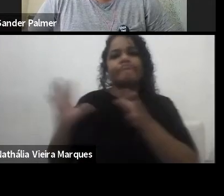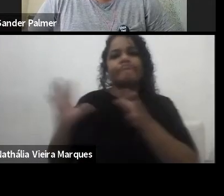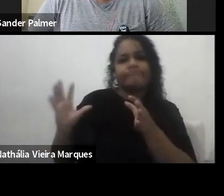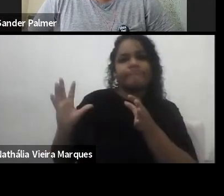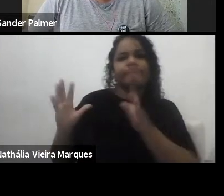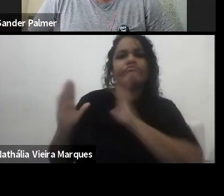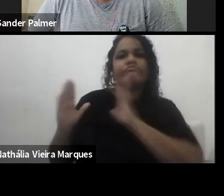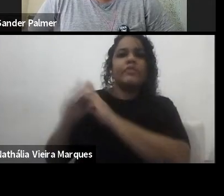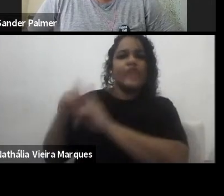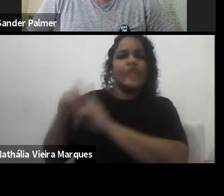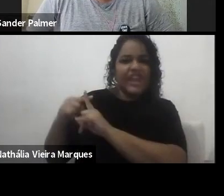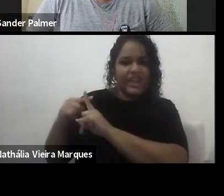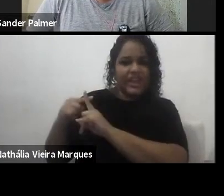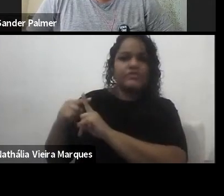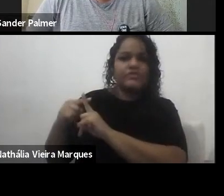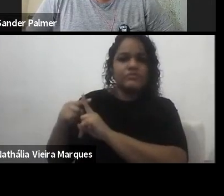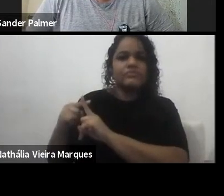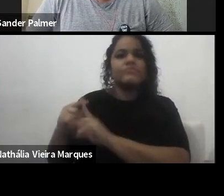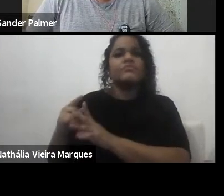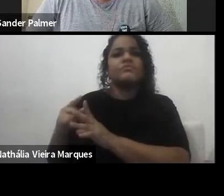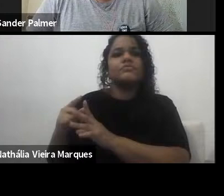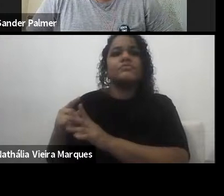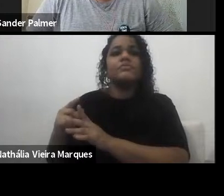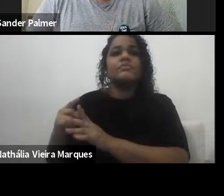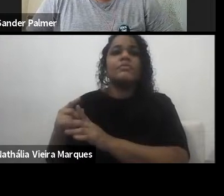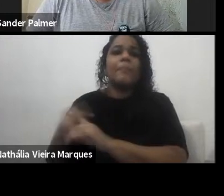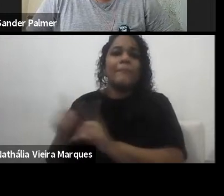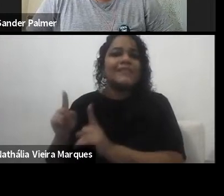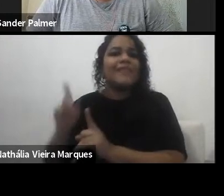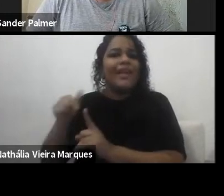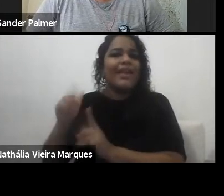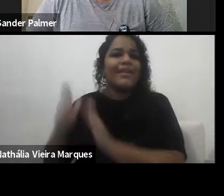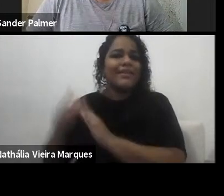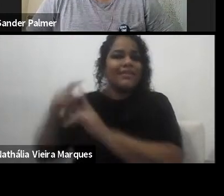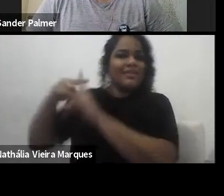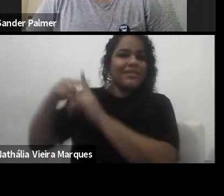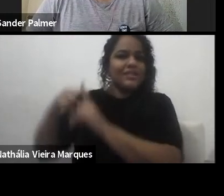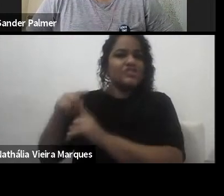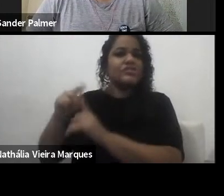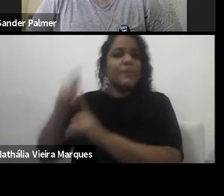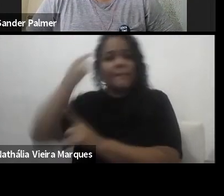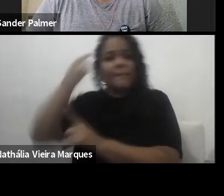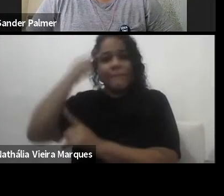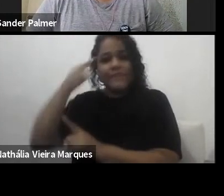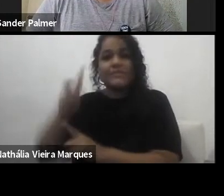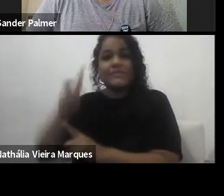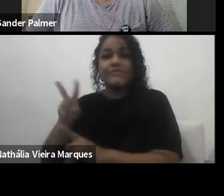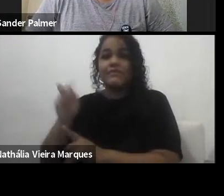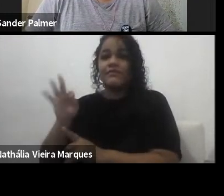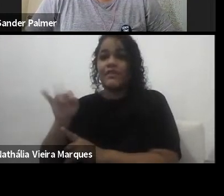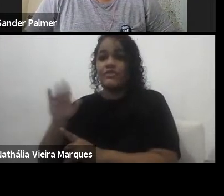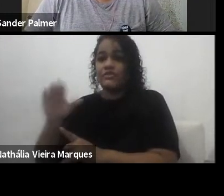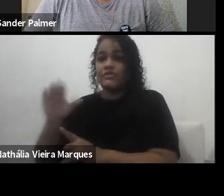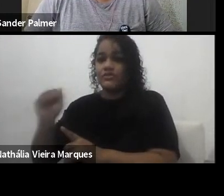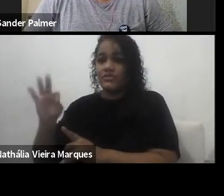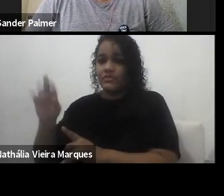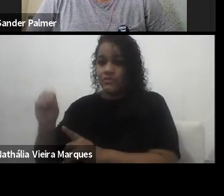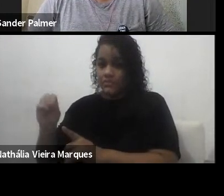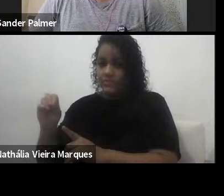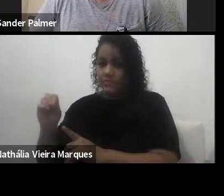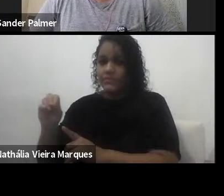igreja vinculada ao Vaticano, acho que é essa a ideia que a gente tem que pensar, e de uma